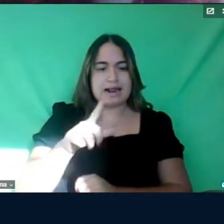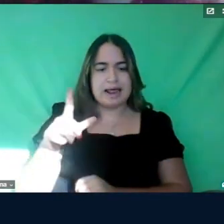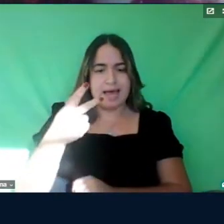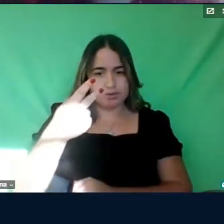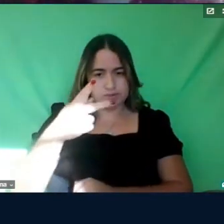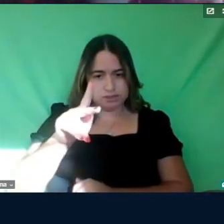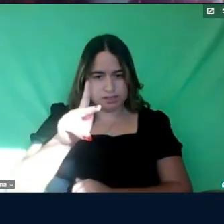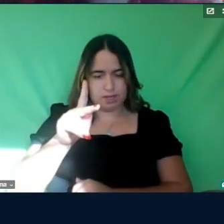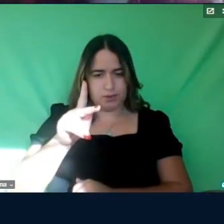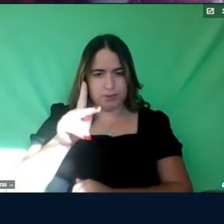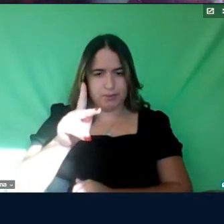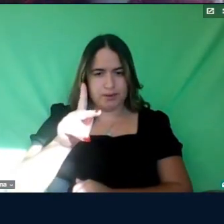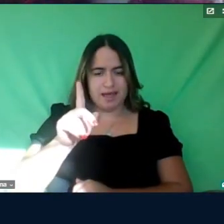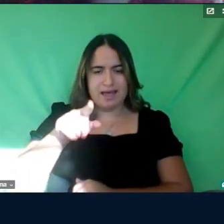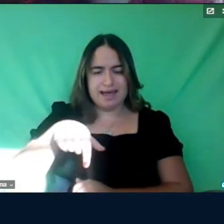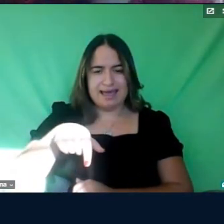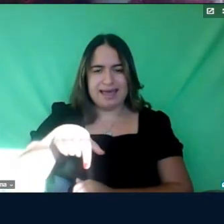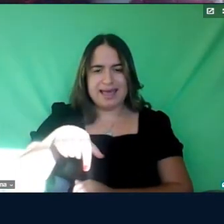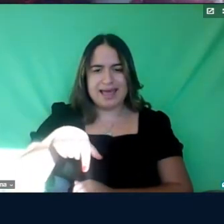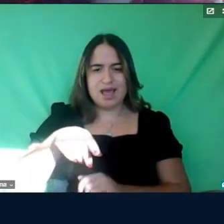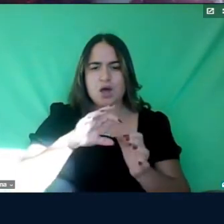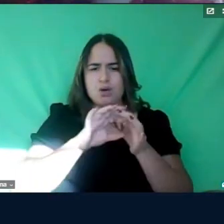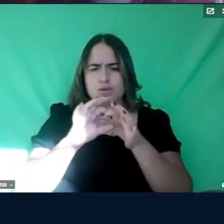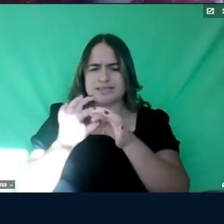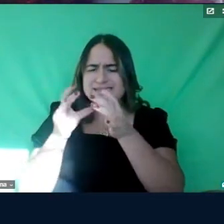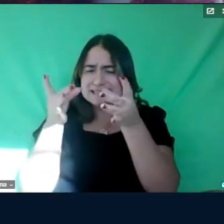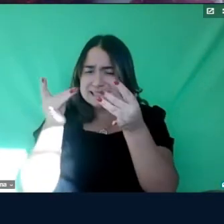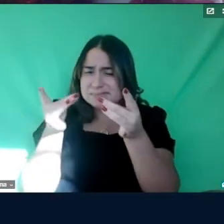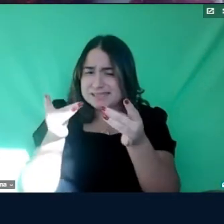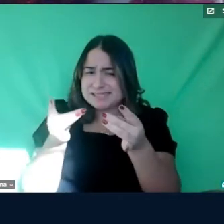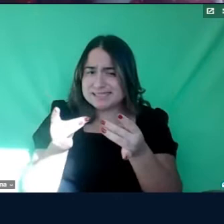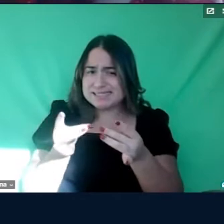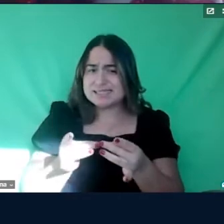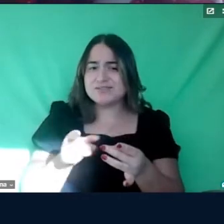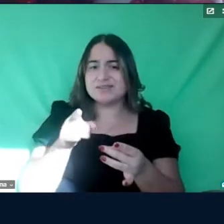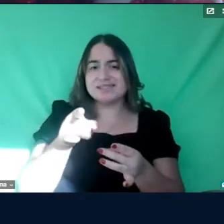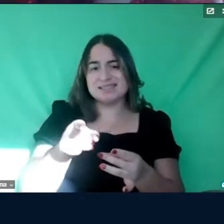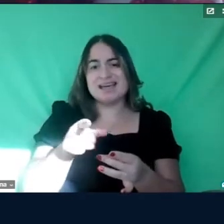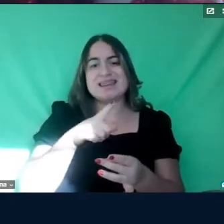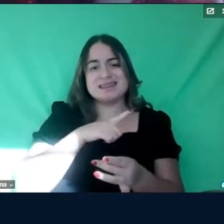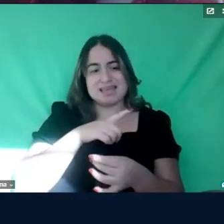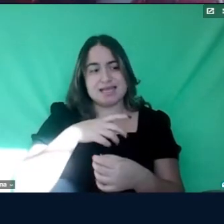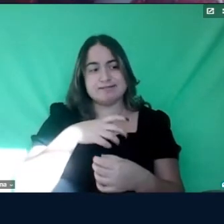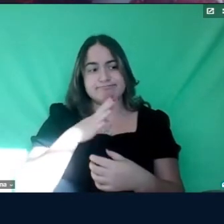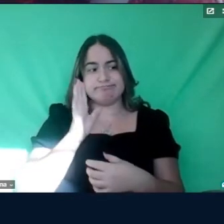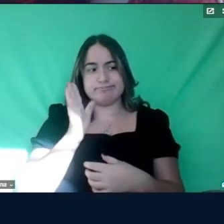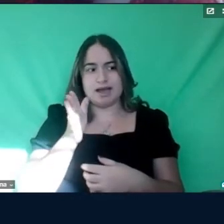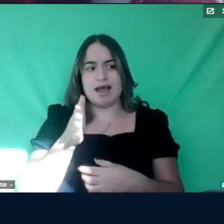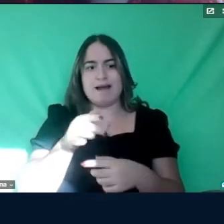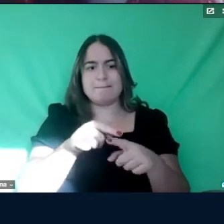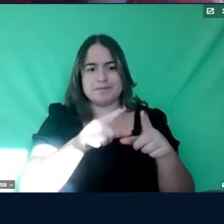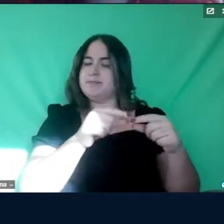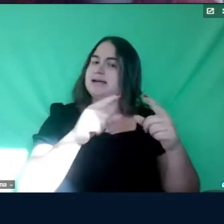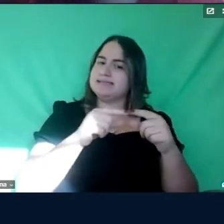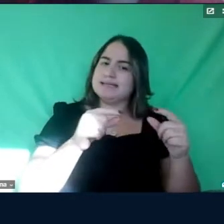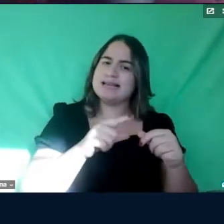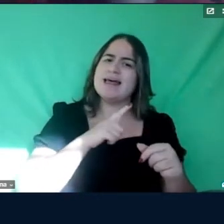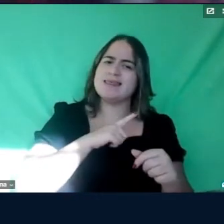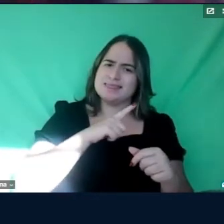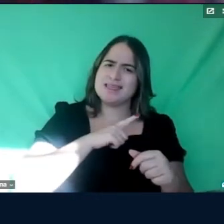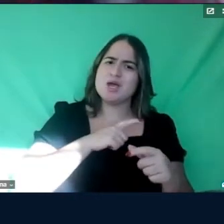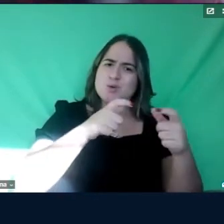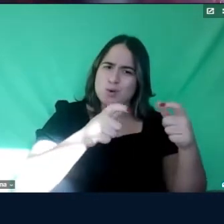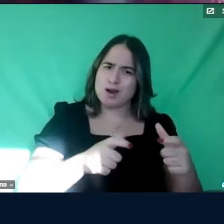é uma, é um contexto muito específico, né, vocês são muito privilegiados aí em Brasília de ter, né, esses